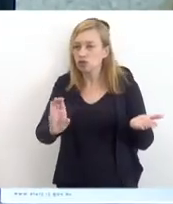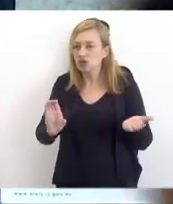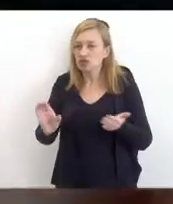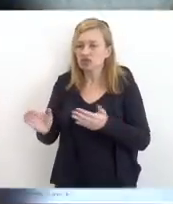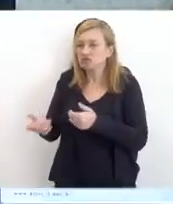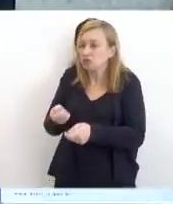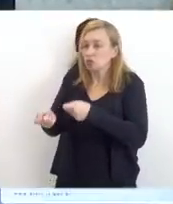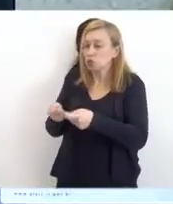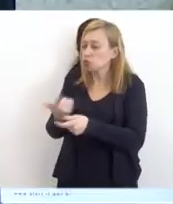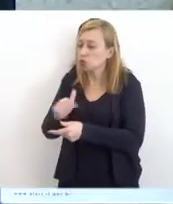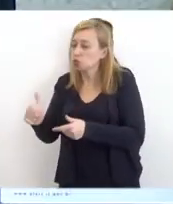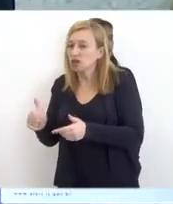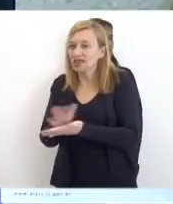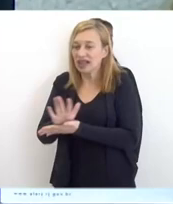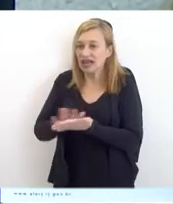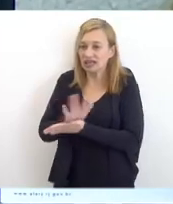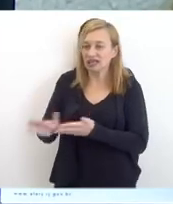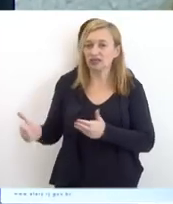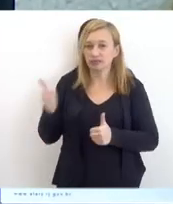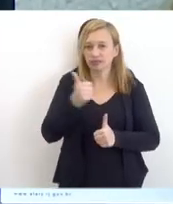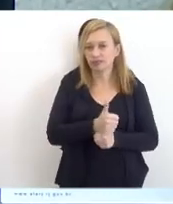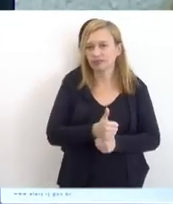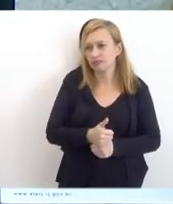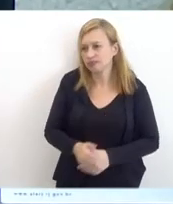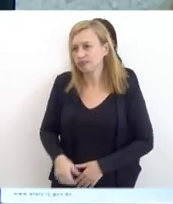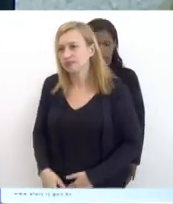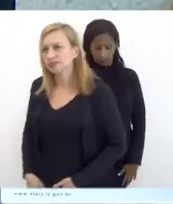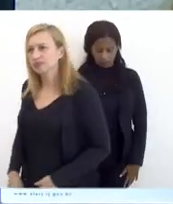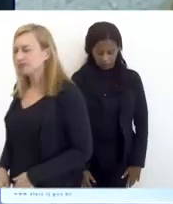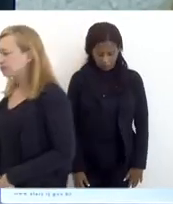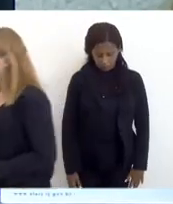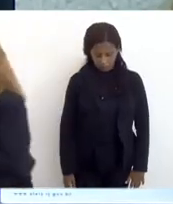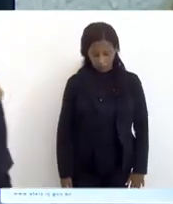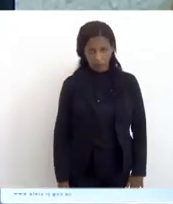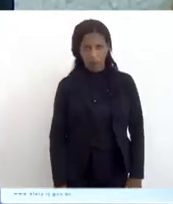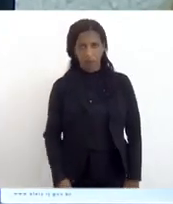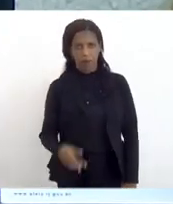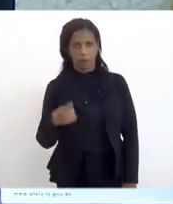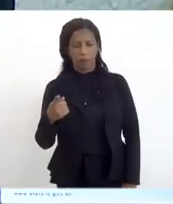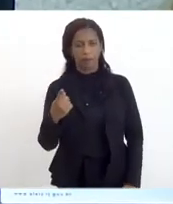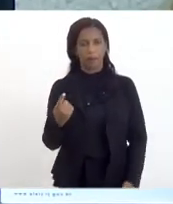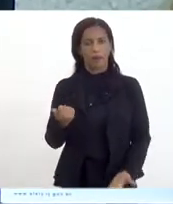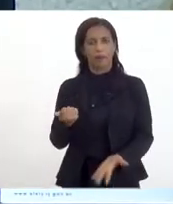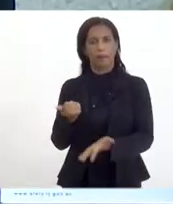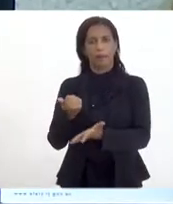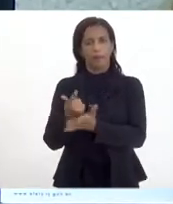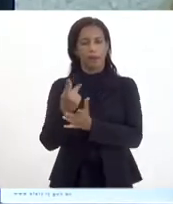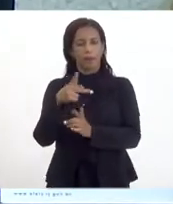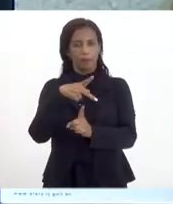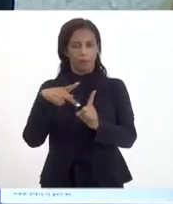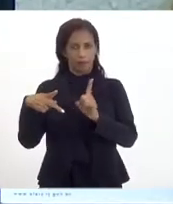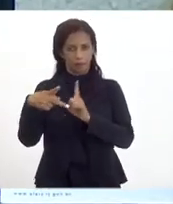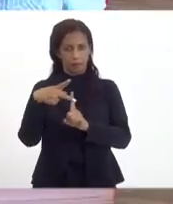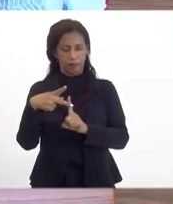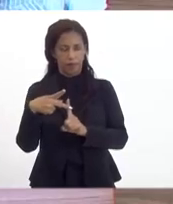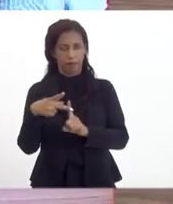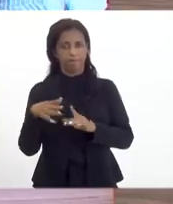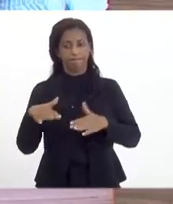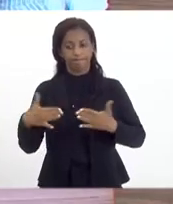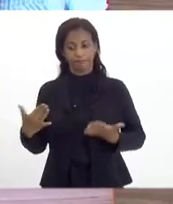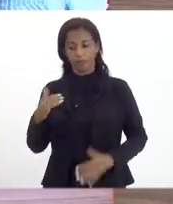hoje, o Estado utiliza mais de 80% desses recursos para fazer frente ao gasto do Rio Previdência. Então, Jô Wilson,